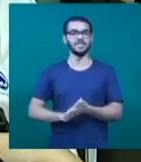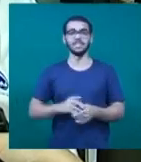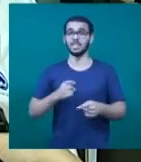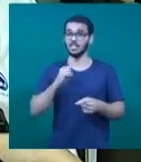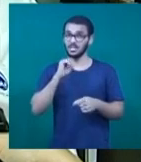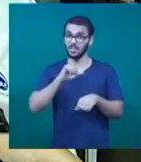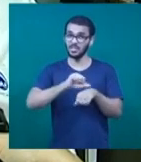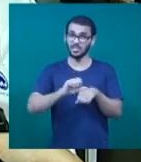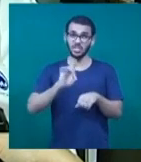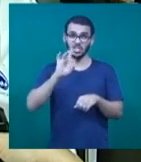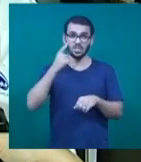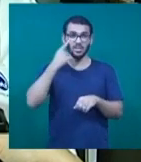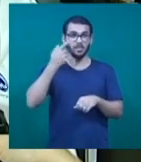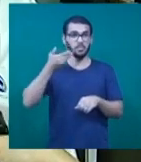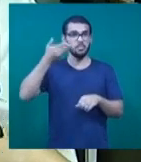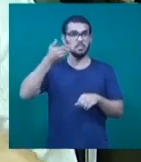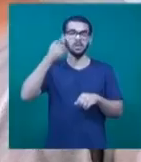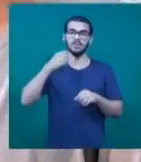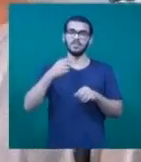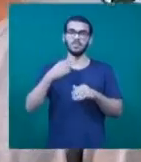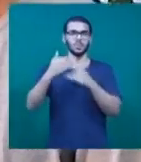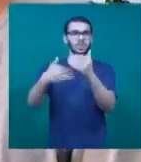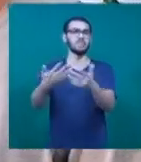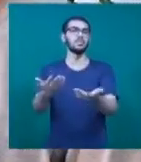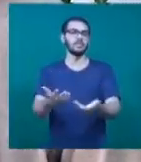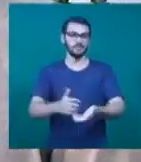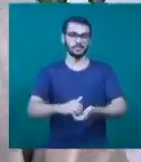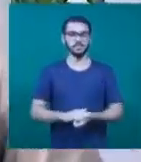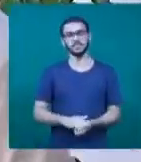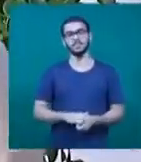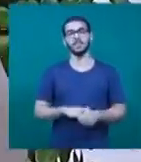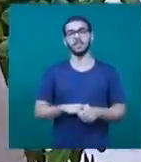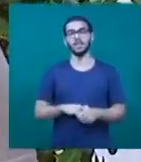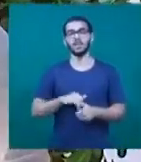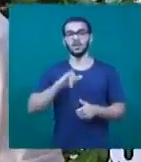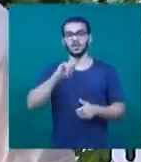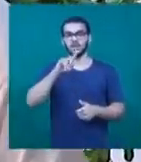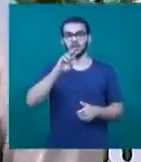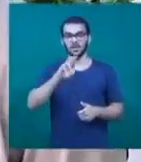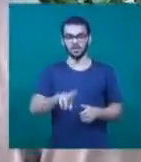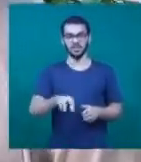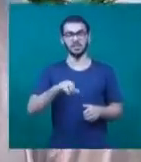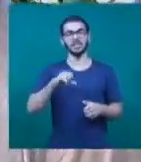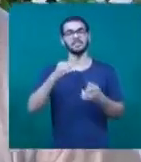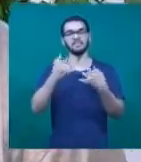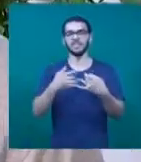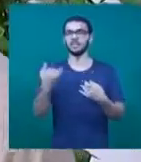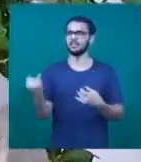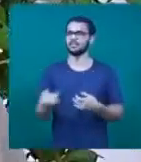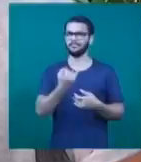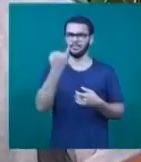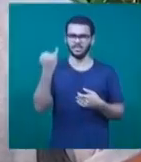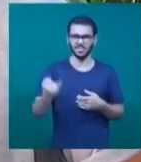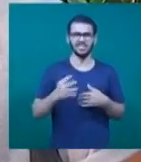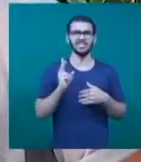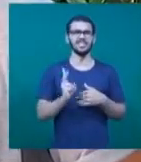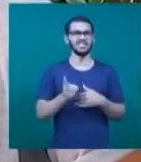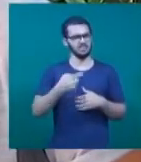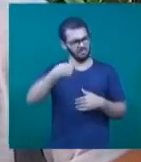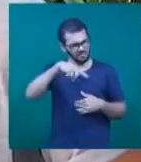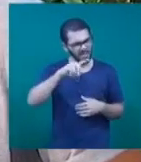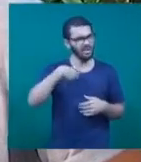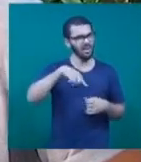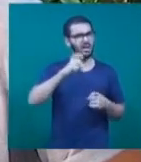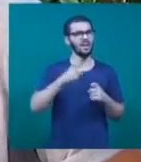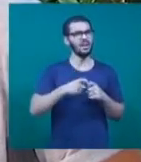para controlar a pressão, para evitar a progressão da doença. Igor lembra que é muito importante os exames de rotina com o oftalmologista. Tipo, eu